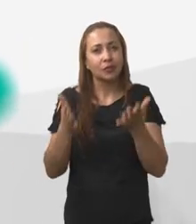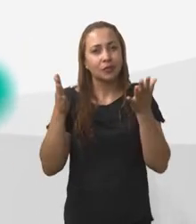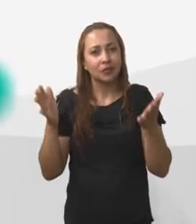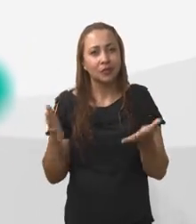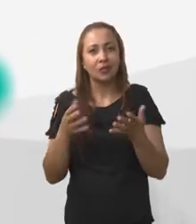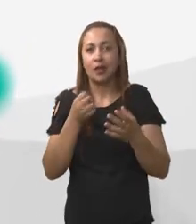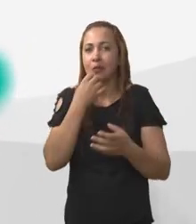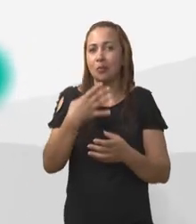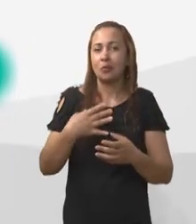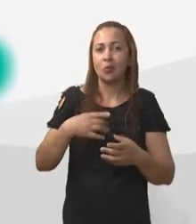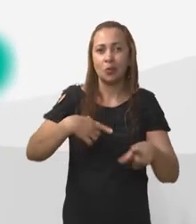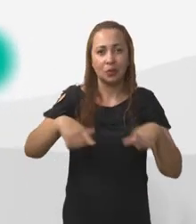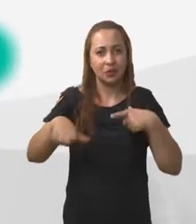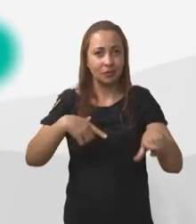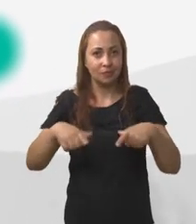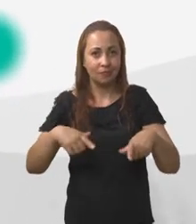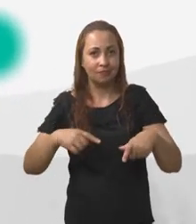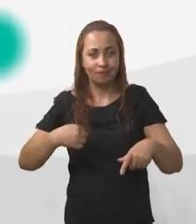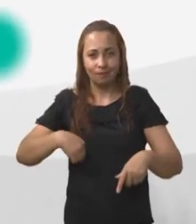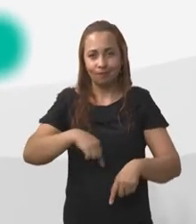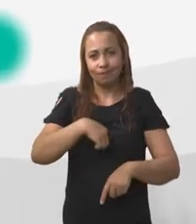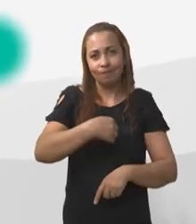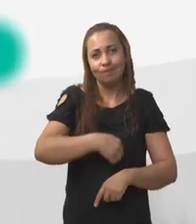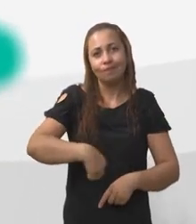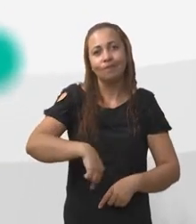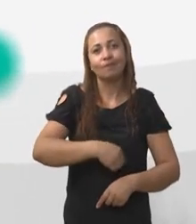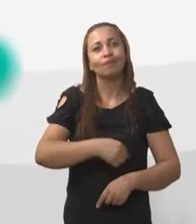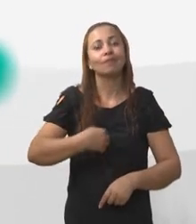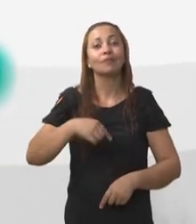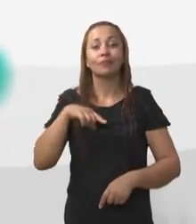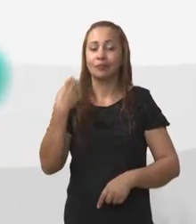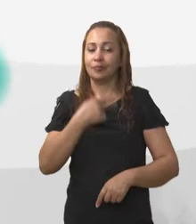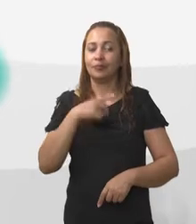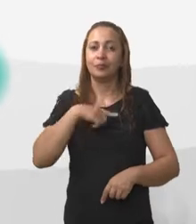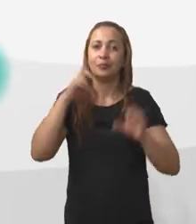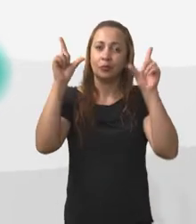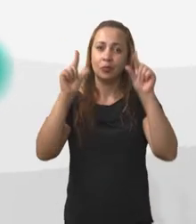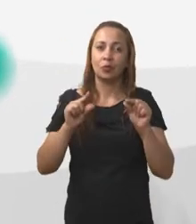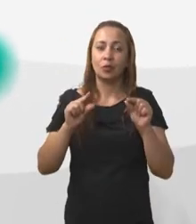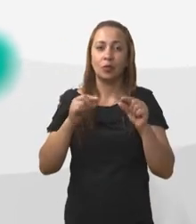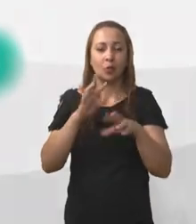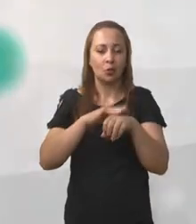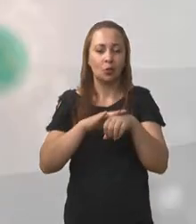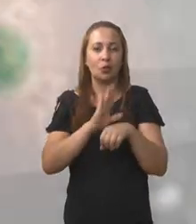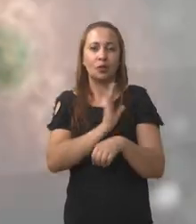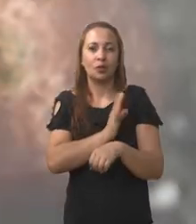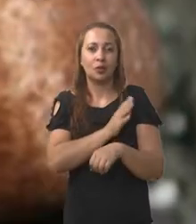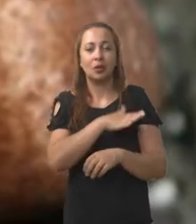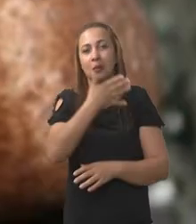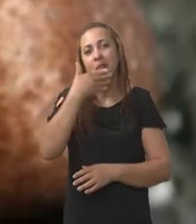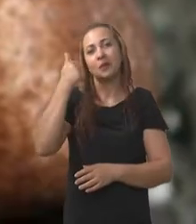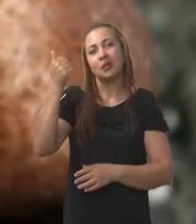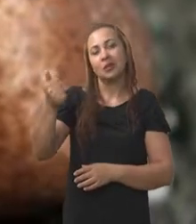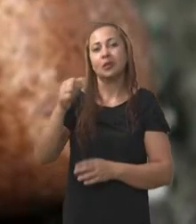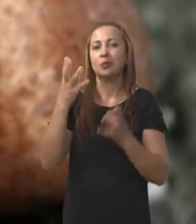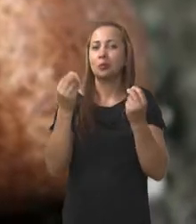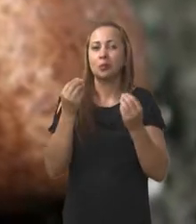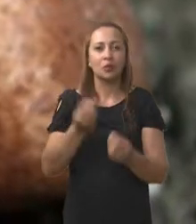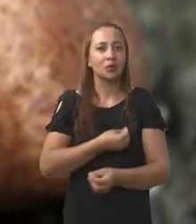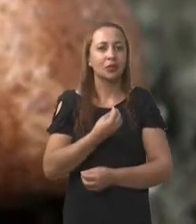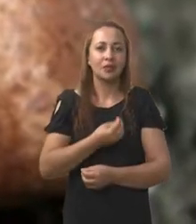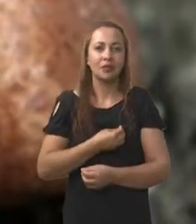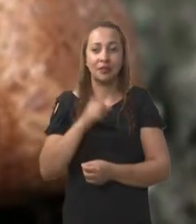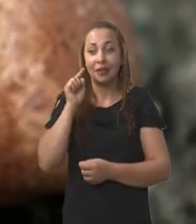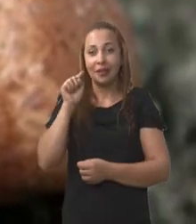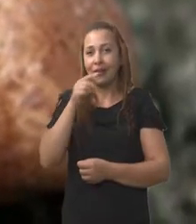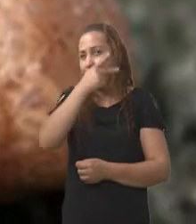estimula o bom funcionamento do sistema imunológico e, consequentemente, a gente tem uma redução de doenças cardiovasculares, melhorando muito a